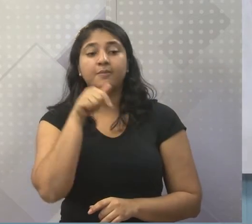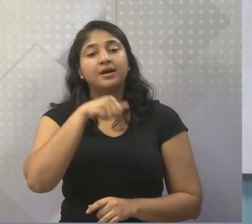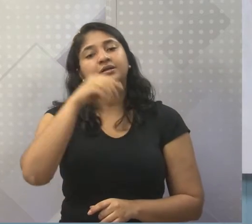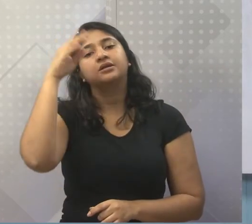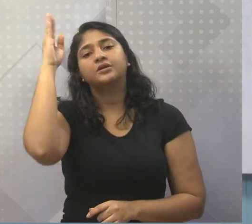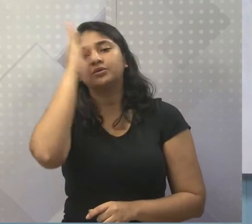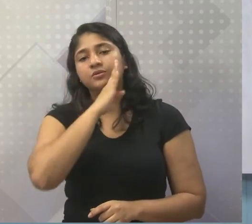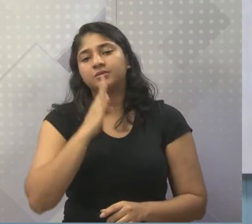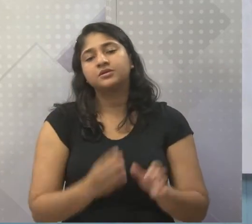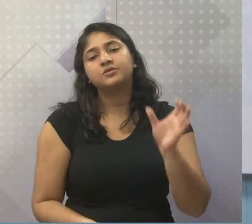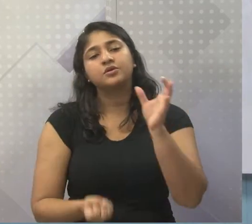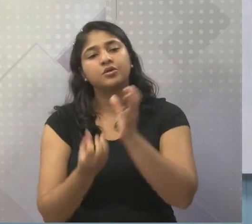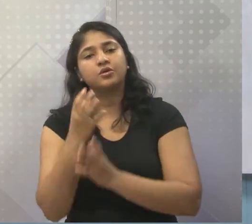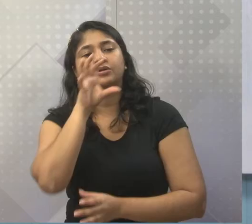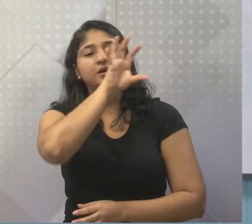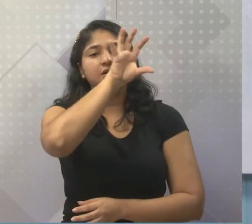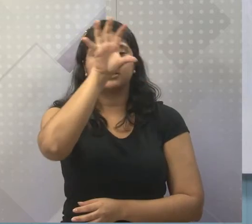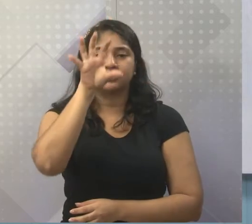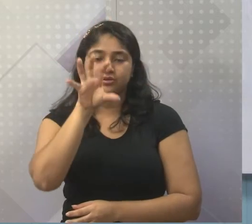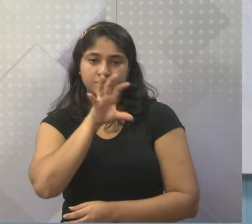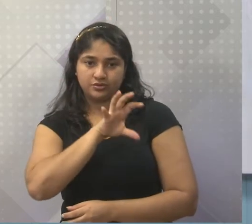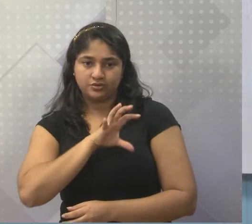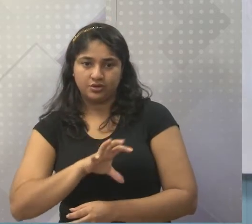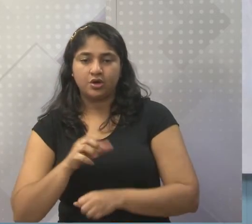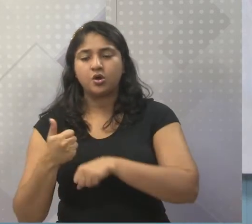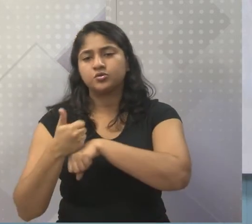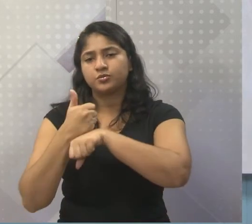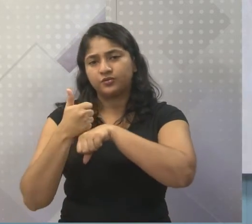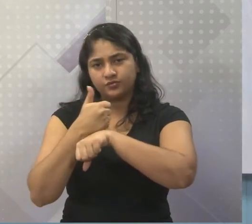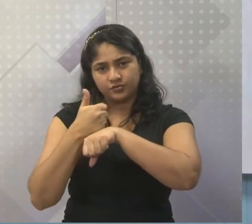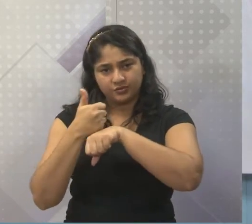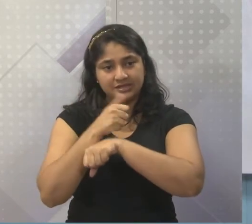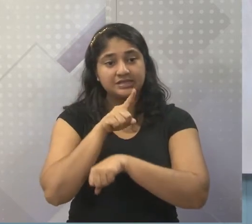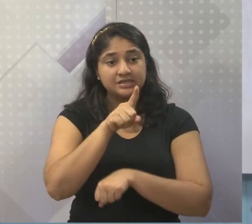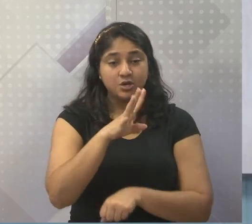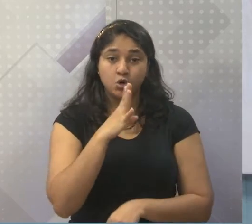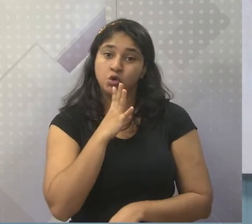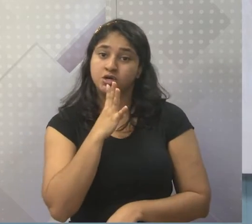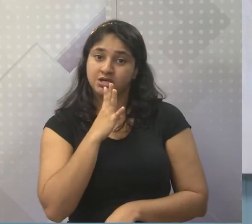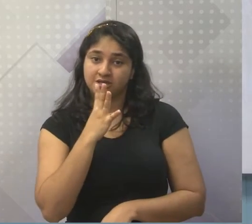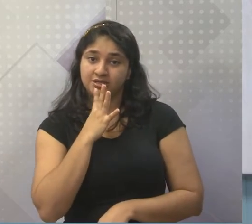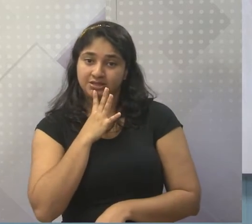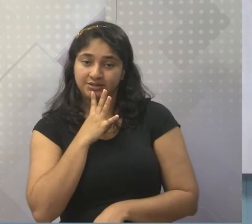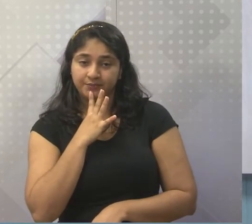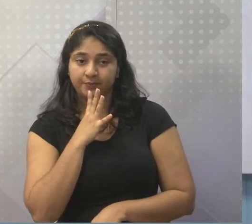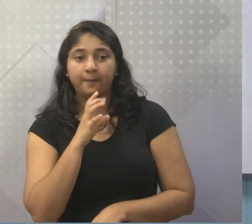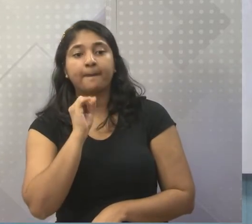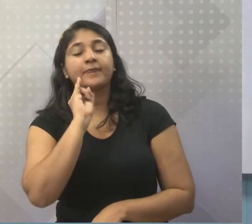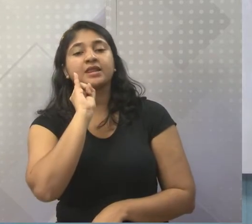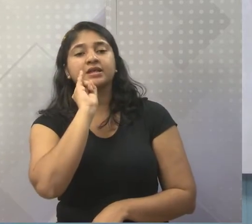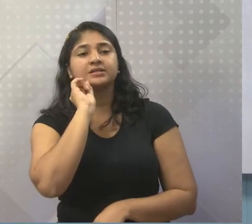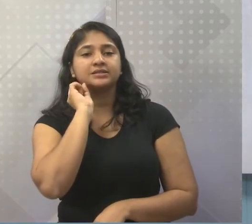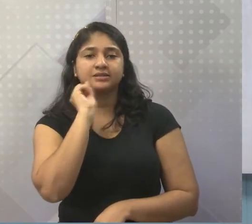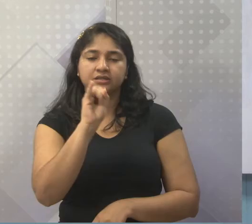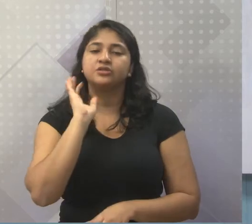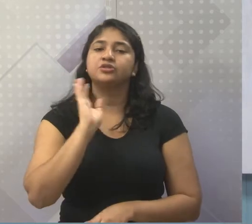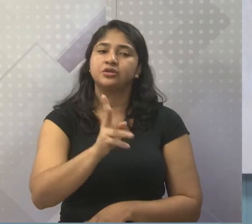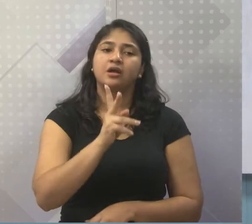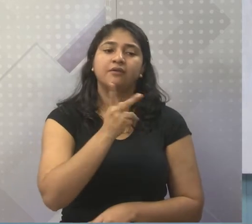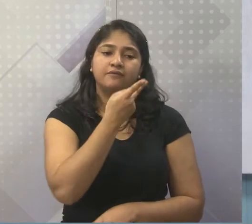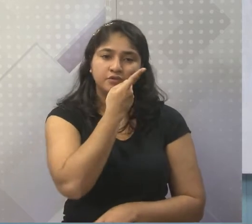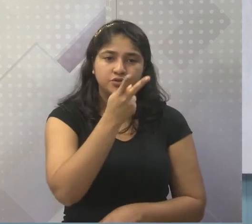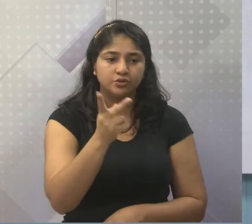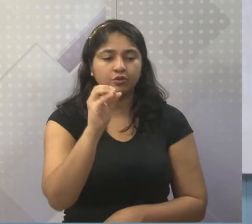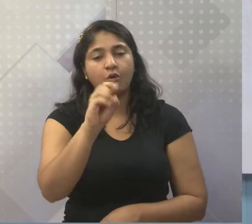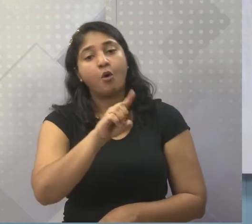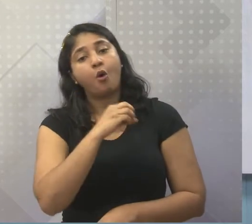Regionalizada. E aí, os mestres de capoeira que estiverem perto de vocês, que vocês conhecerem, que se vocês forem, né, um mestre